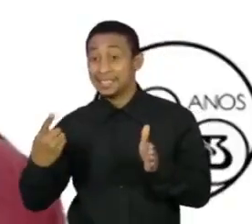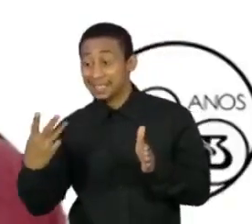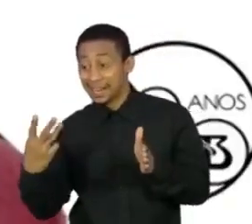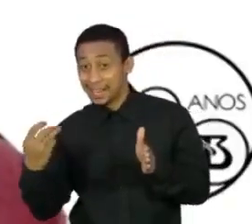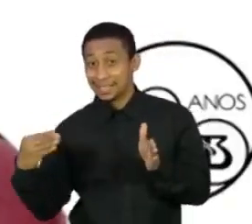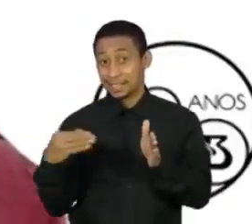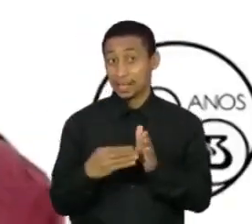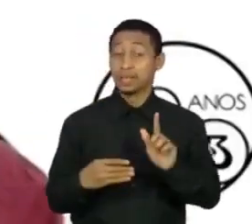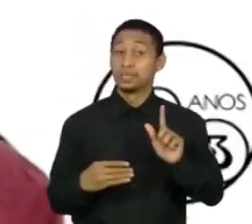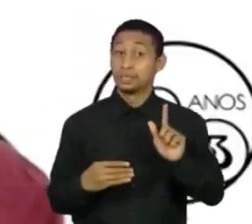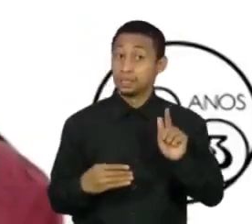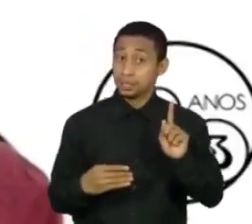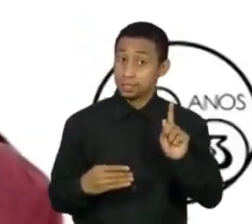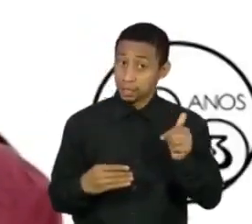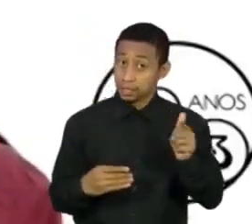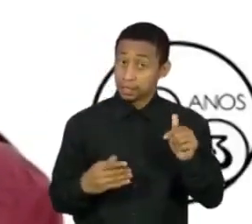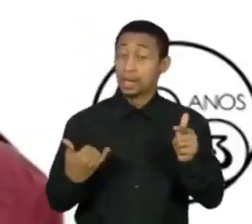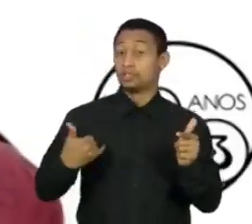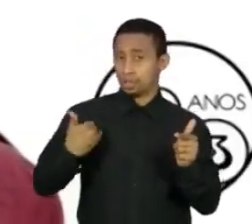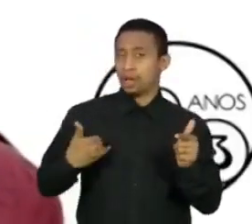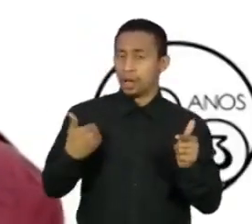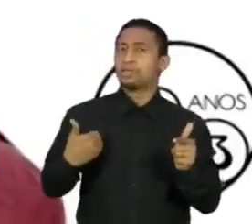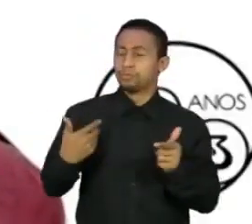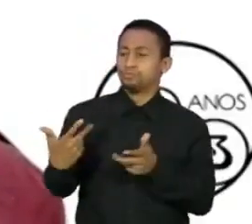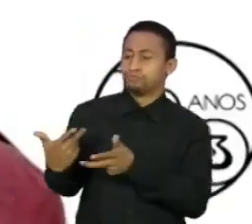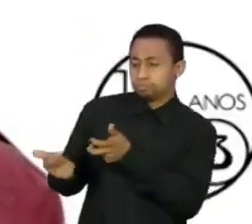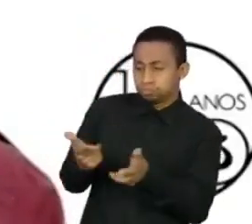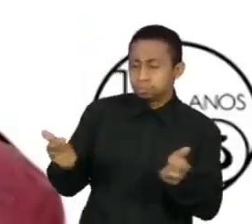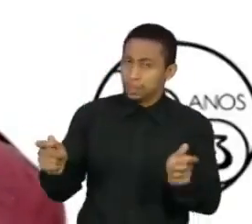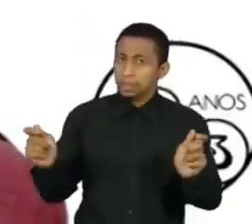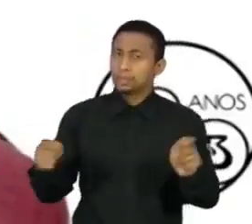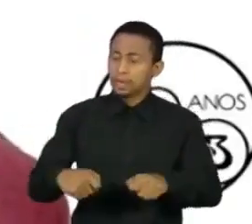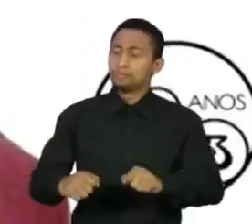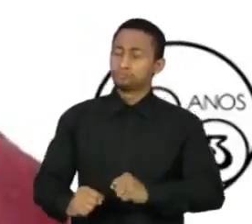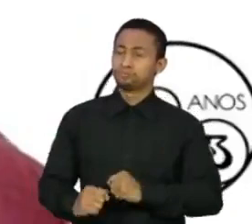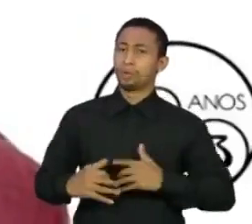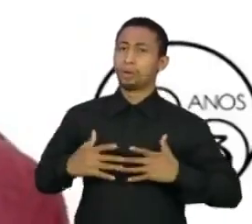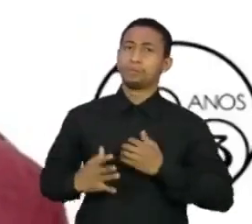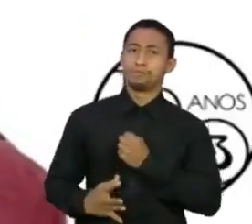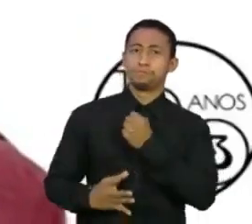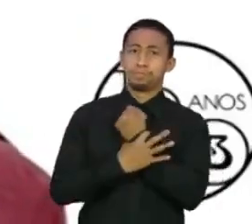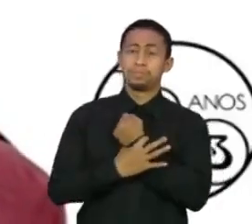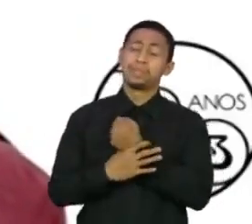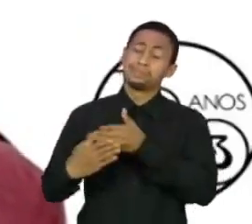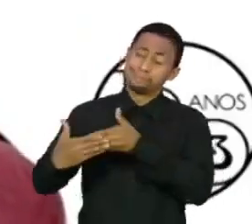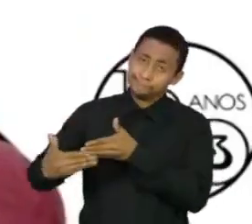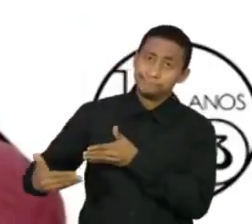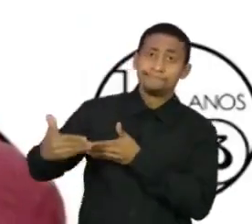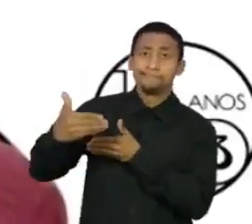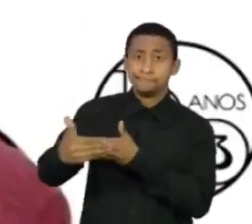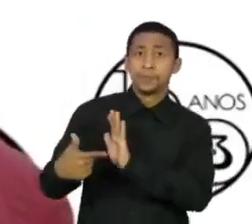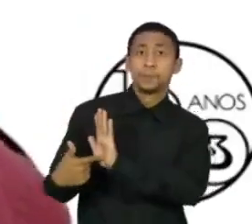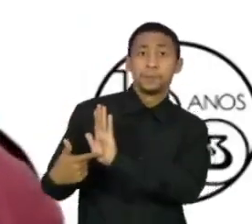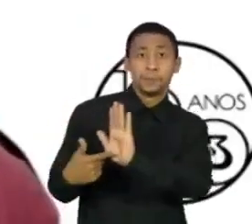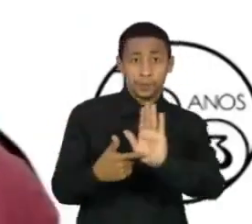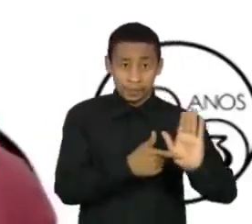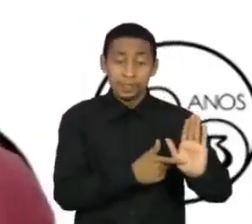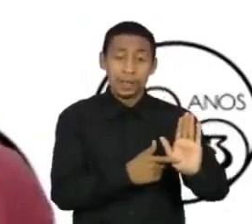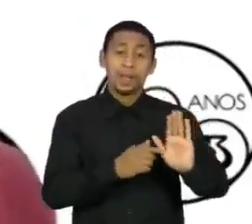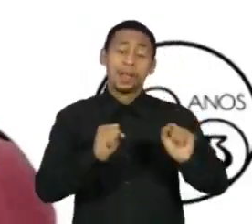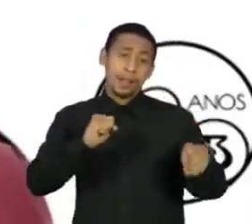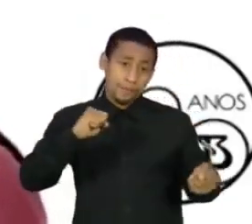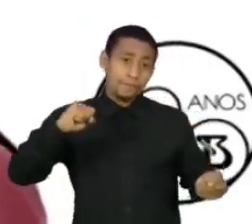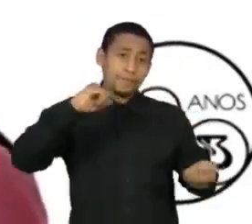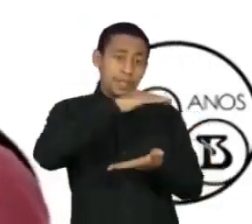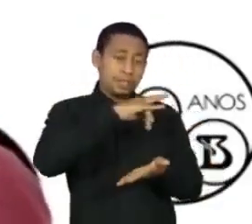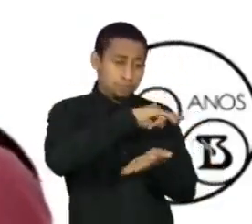apresentados inicialmente para a agência regulatória chinesa, a NMPA, e posteriormente são apresentados para a Anvisa.